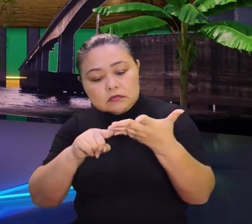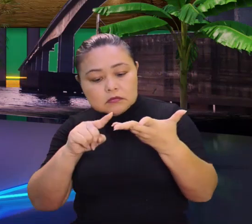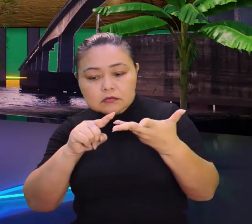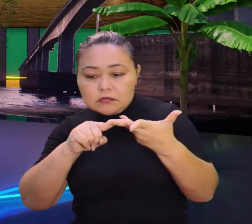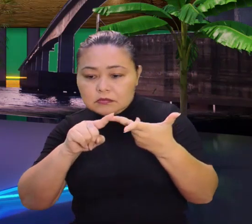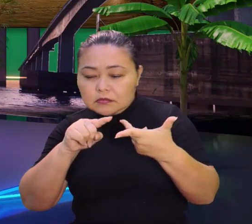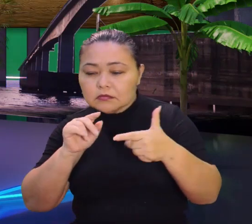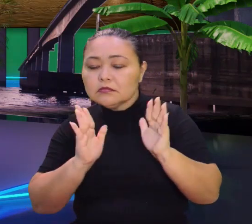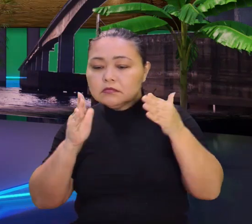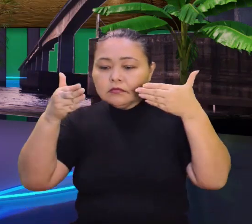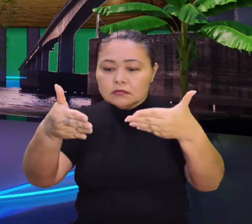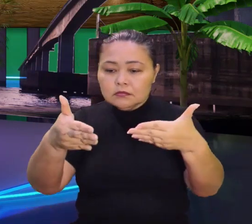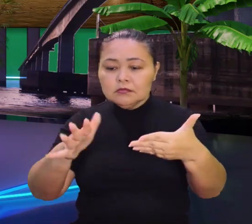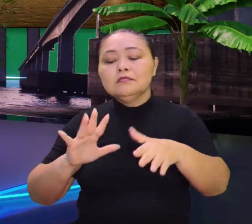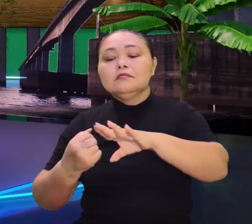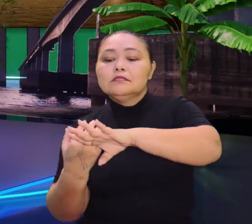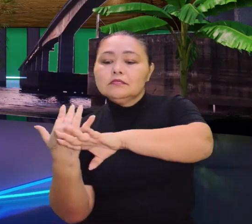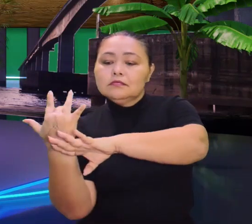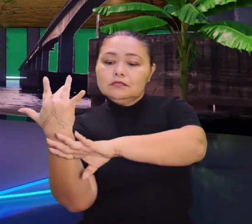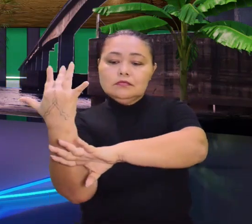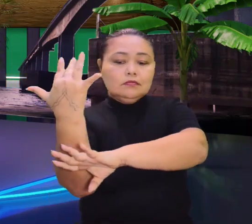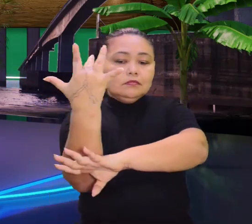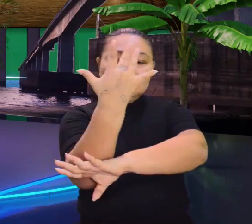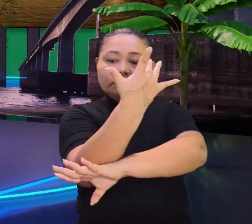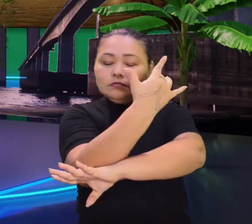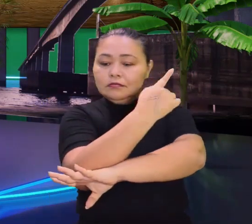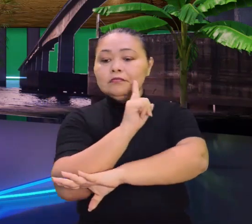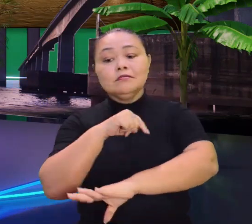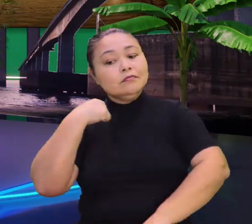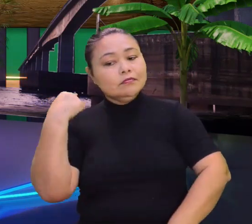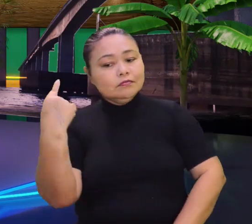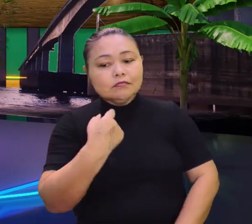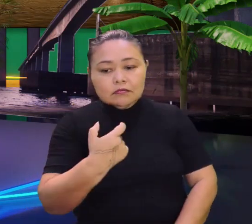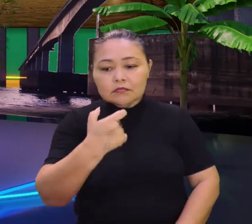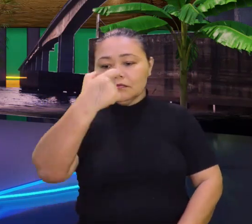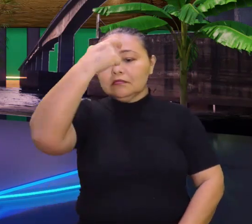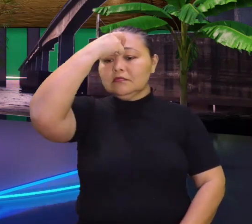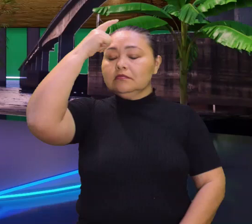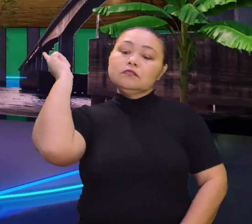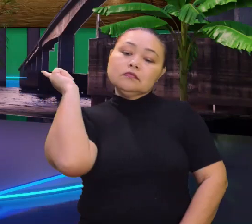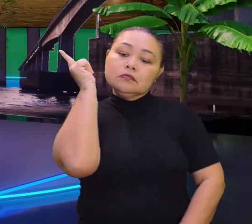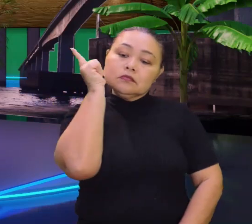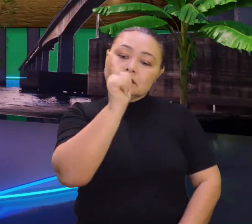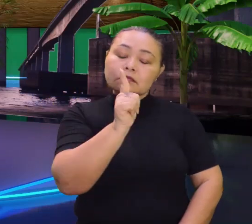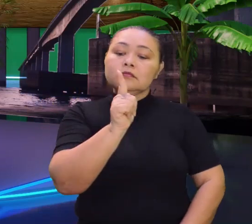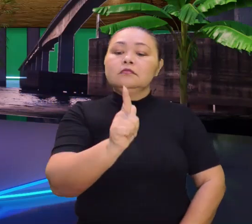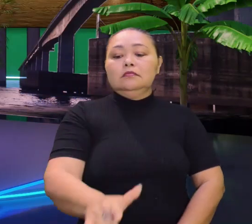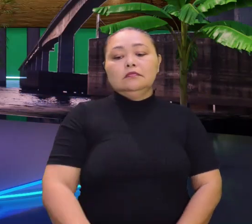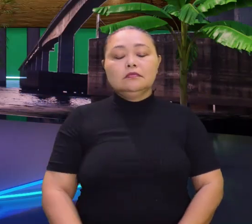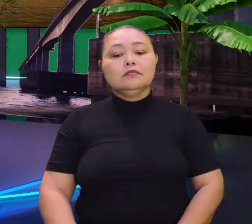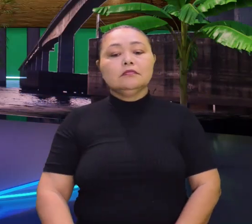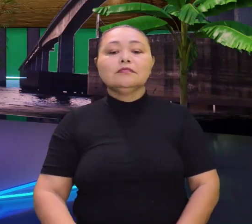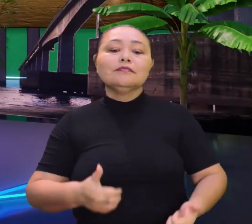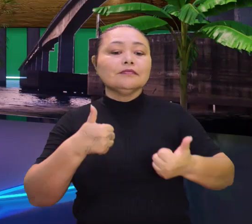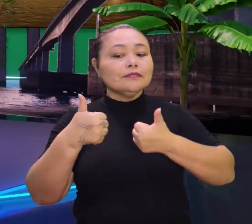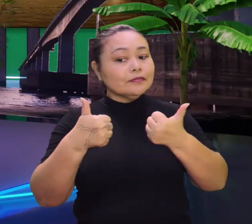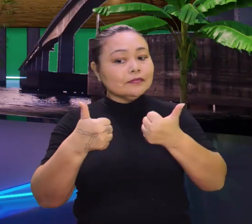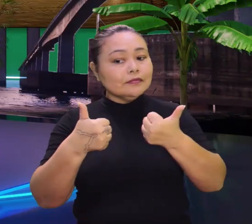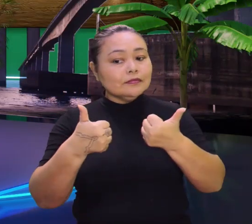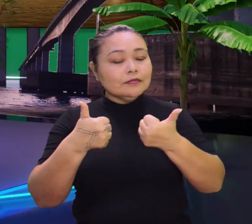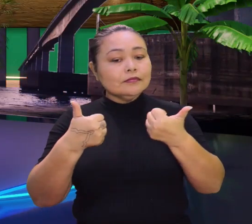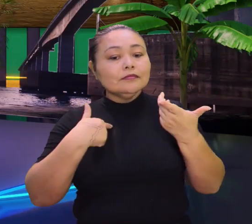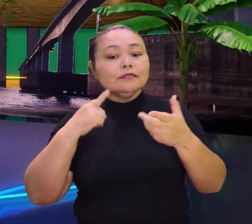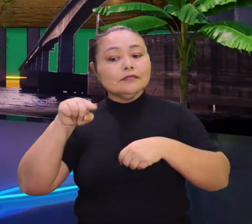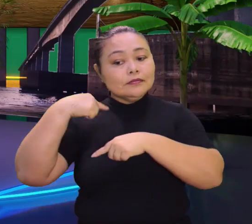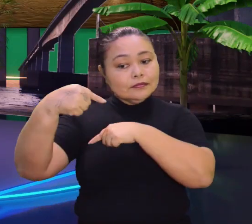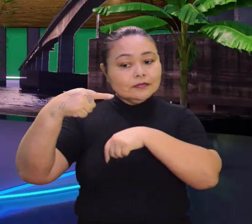em prol desse meio ambiente, certo, professor? E em prol da nossa própria consciência para alcançar isso. Com certeza. Beleza, galera? Então é isso.